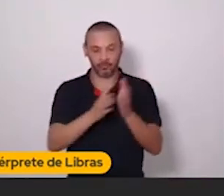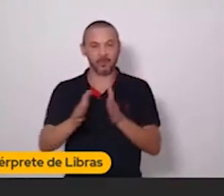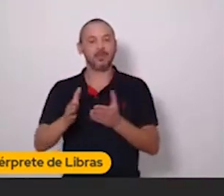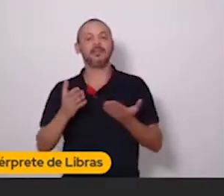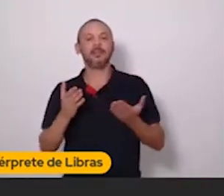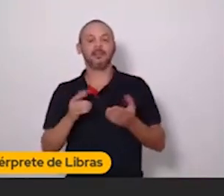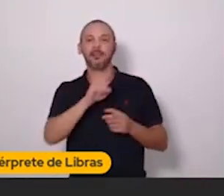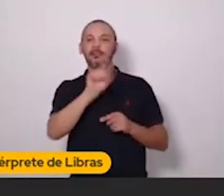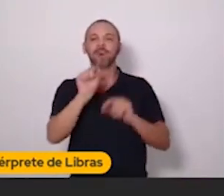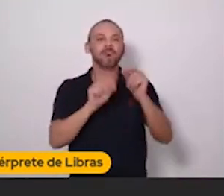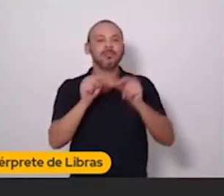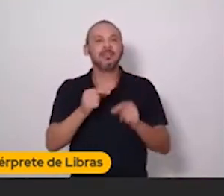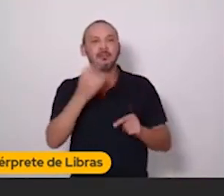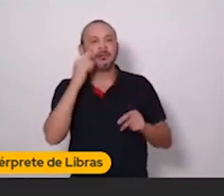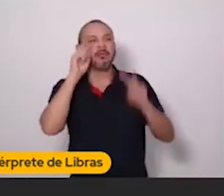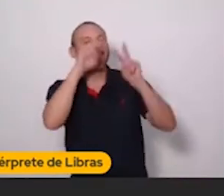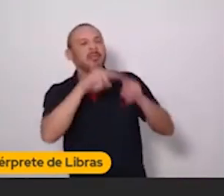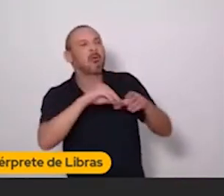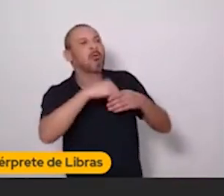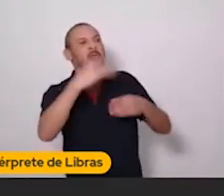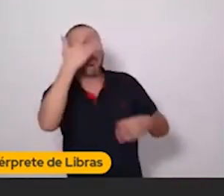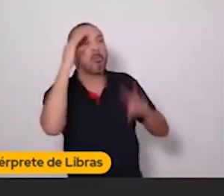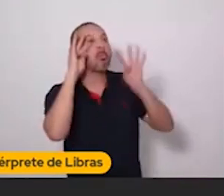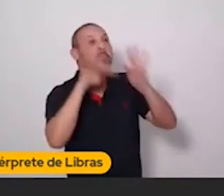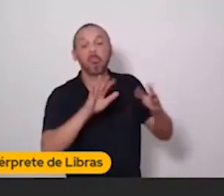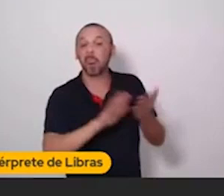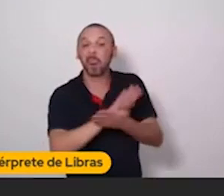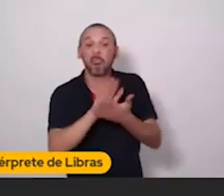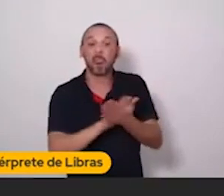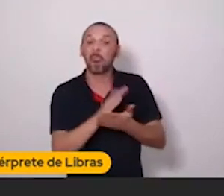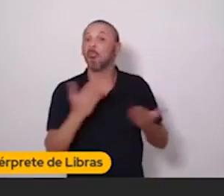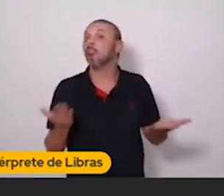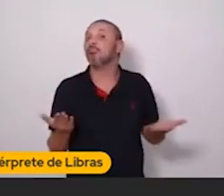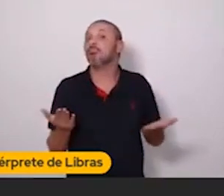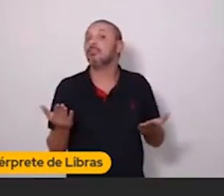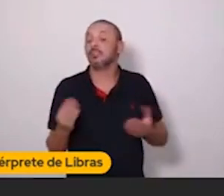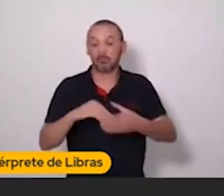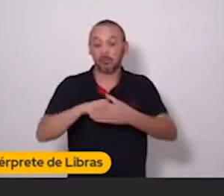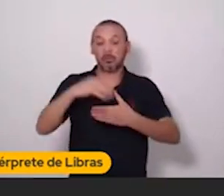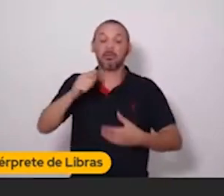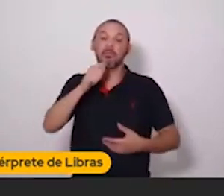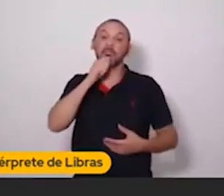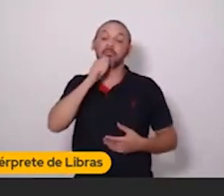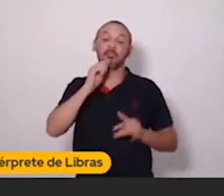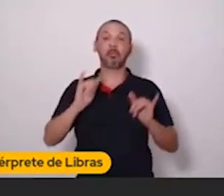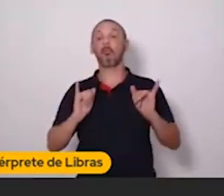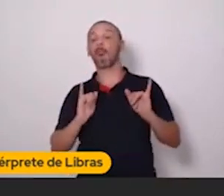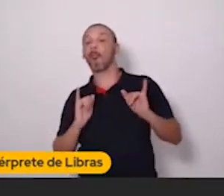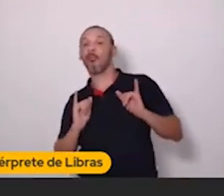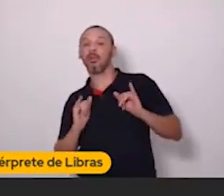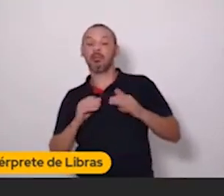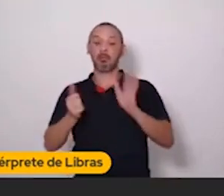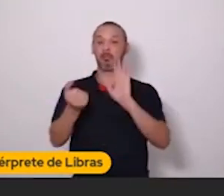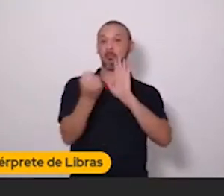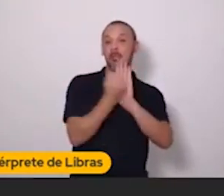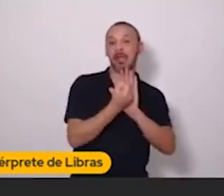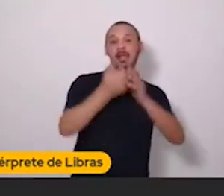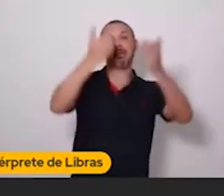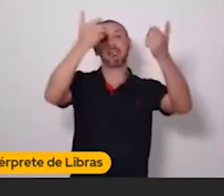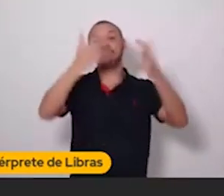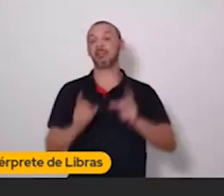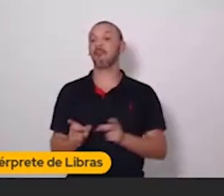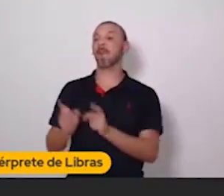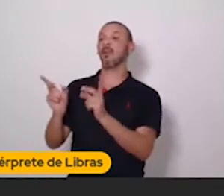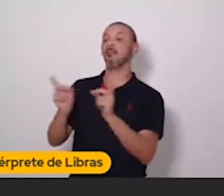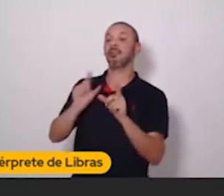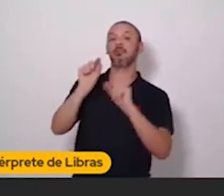Você vai estar criando conteúdo para quem não vai assistir. Então, você vai criar conteúdo sobre sua marca. Você vai falar sobre o que você vende.